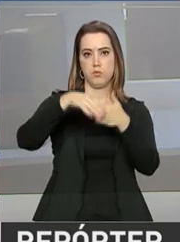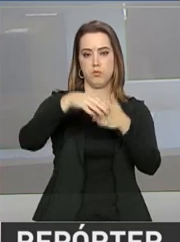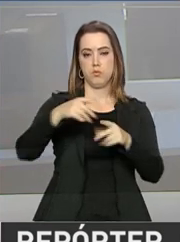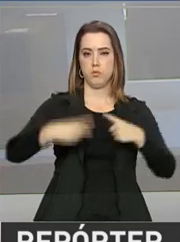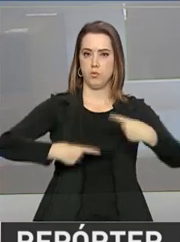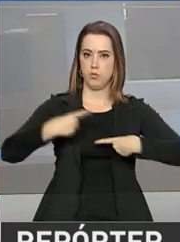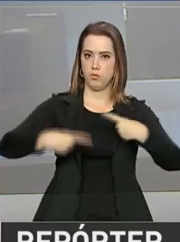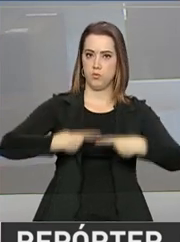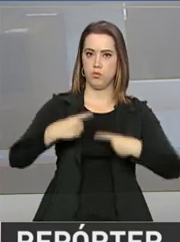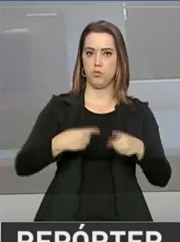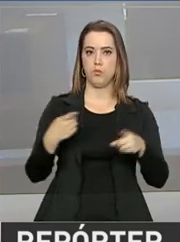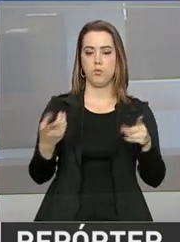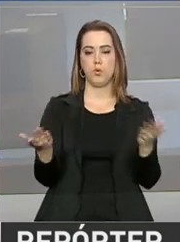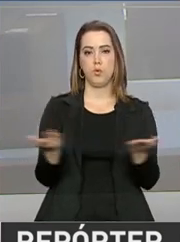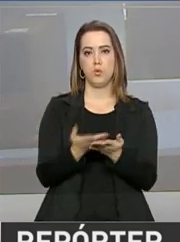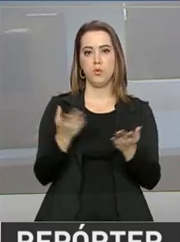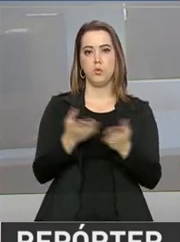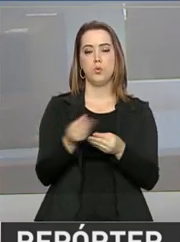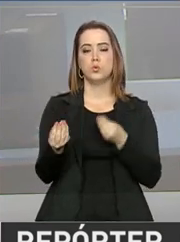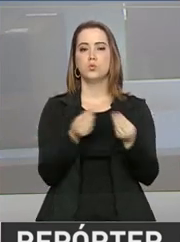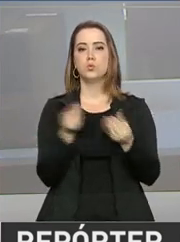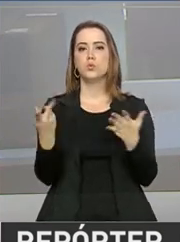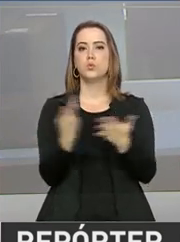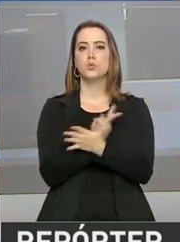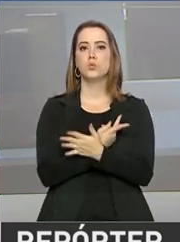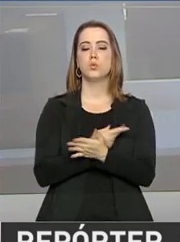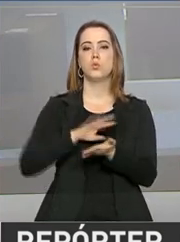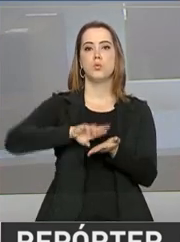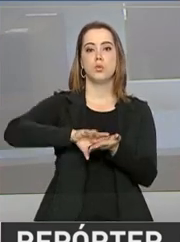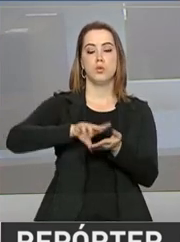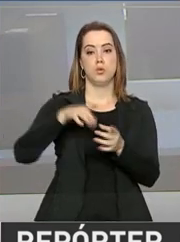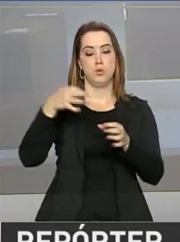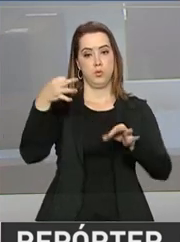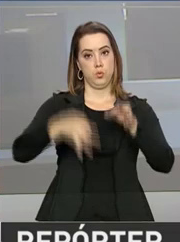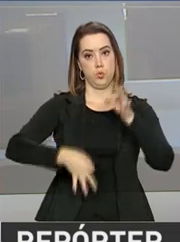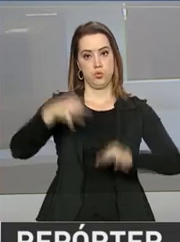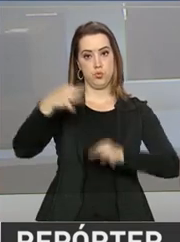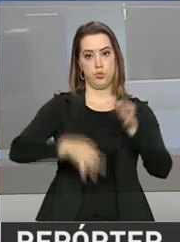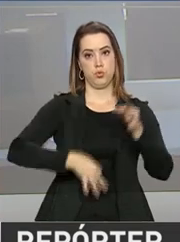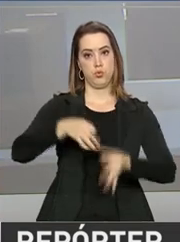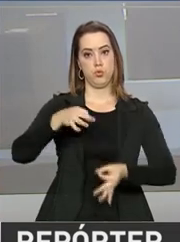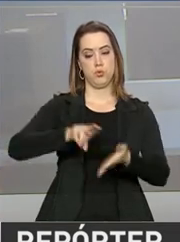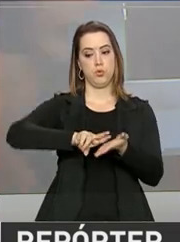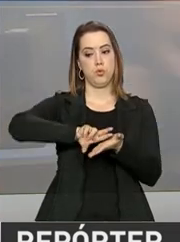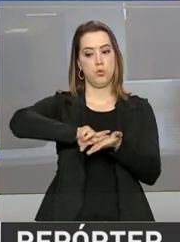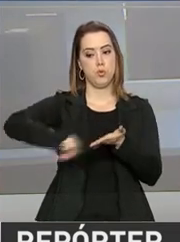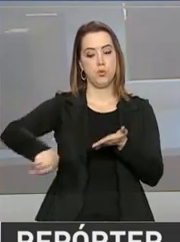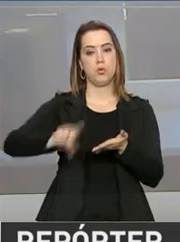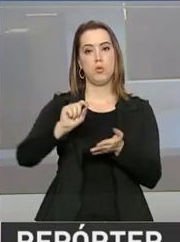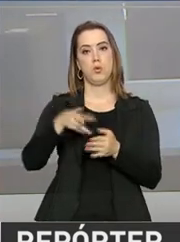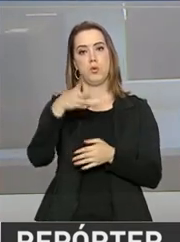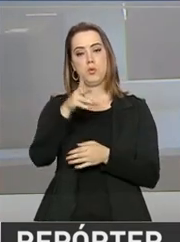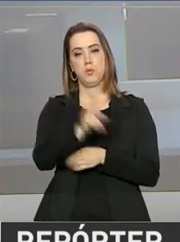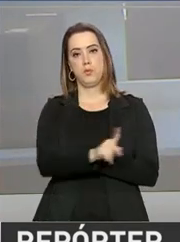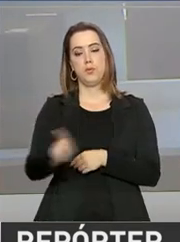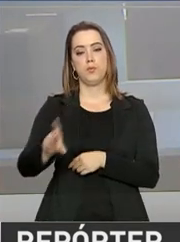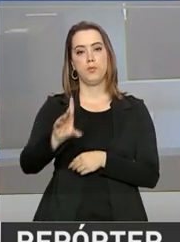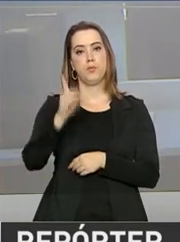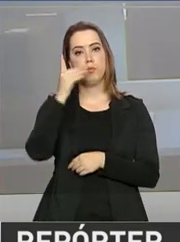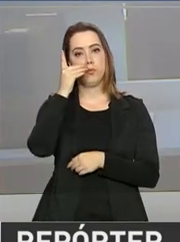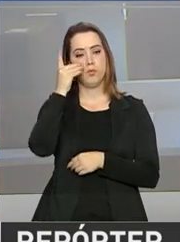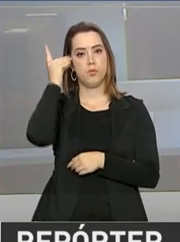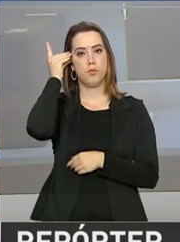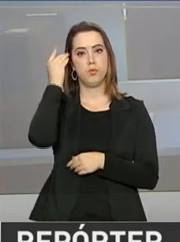impeachment da presidente afastada Dilma Rousseff. A análise está marcada para começar no dia 25 de agosto e deve ser concluída no dia